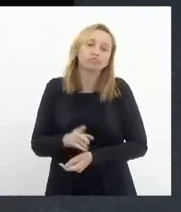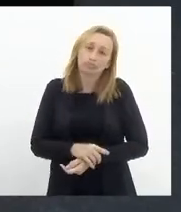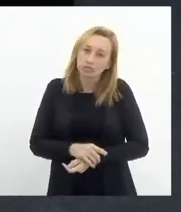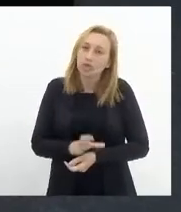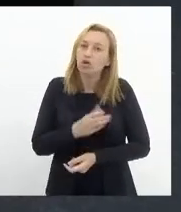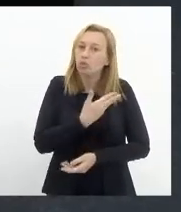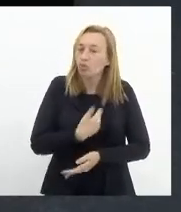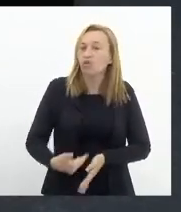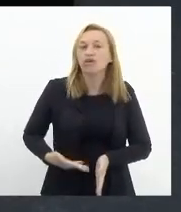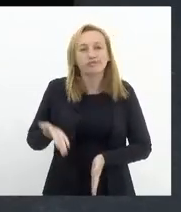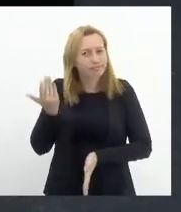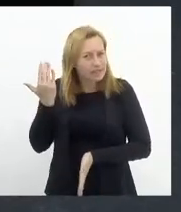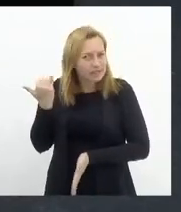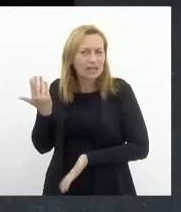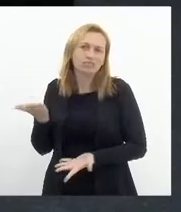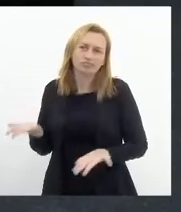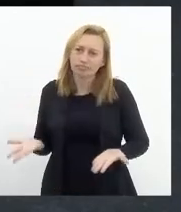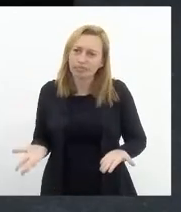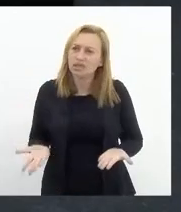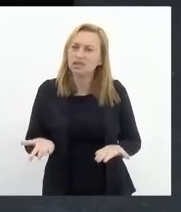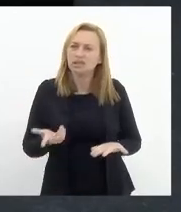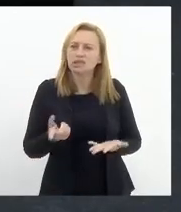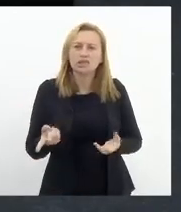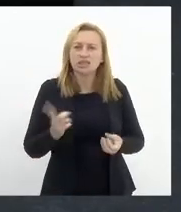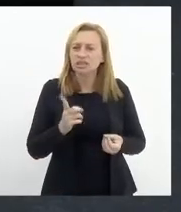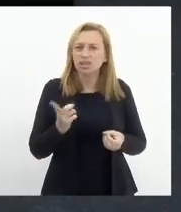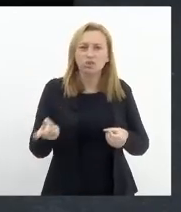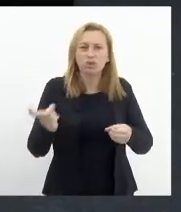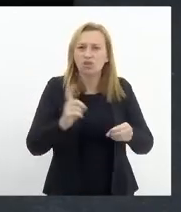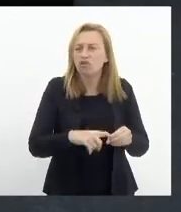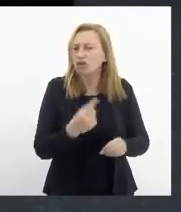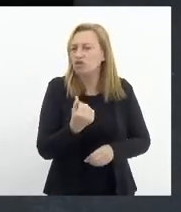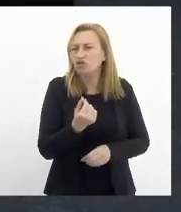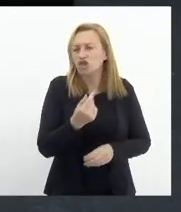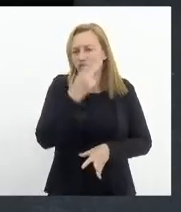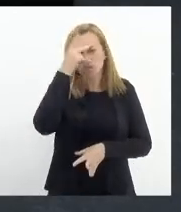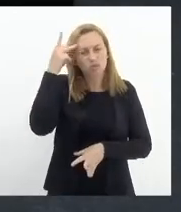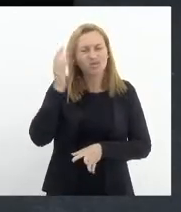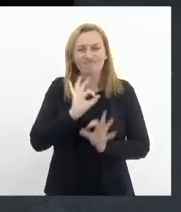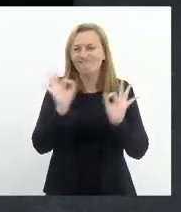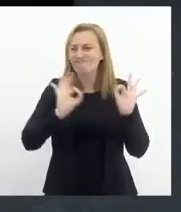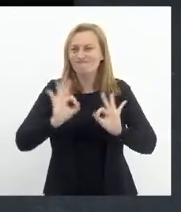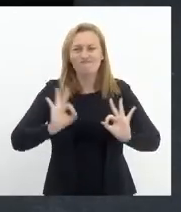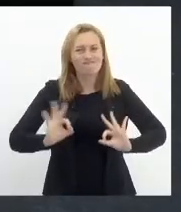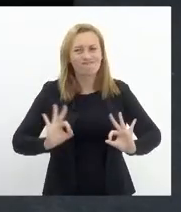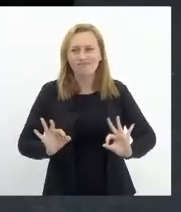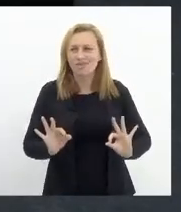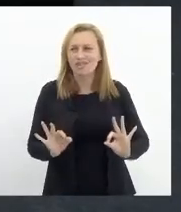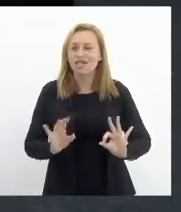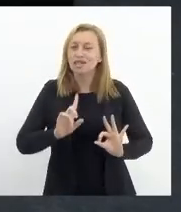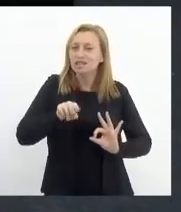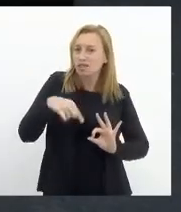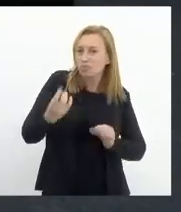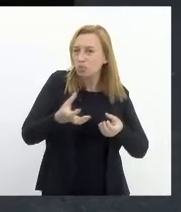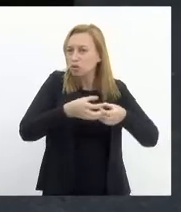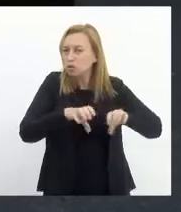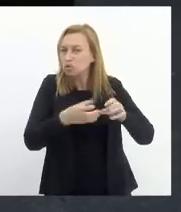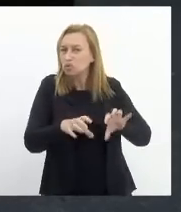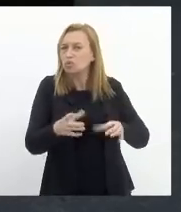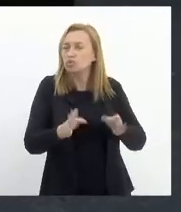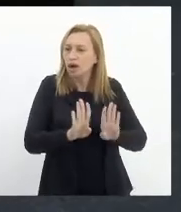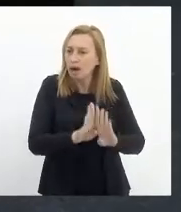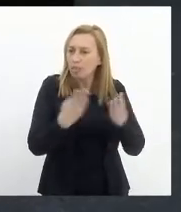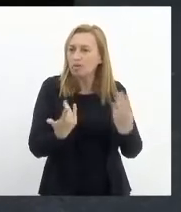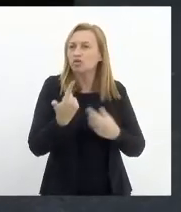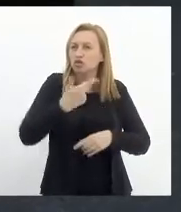governo passado, não devolveram o dinheiro dessas pessoas, depois o concurso foi reaberto,